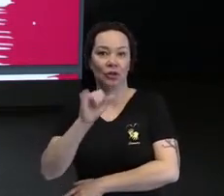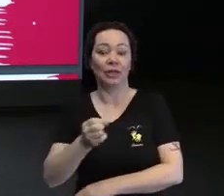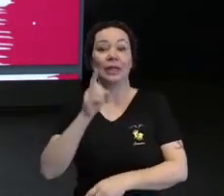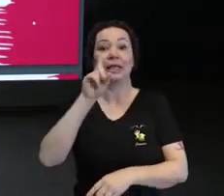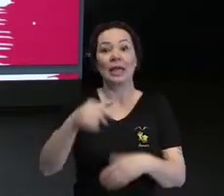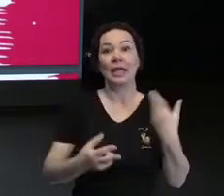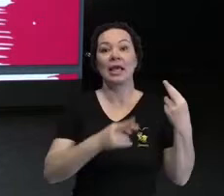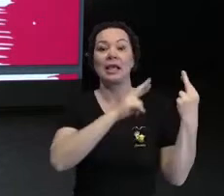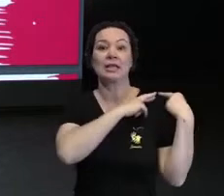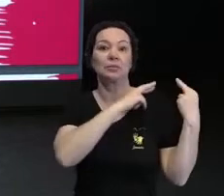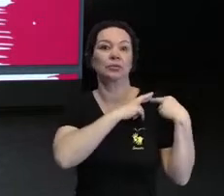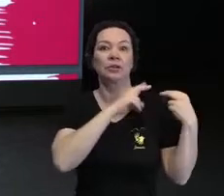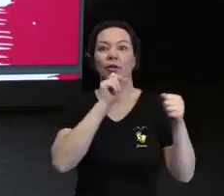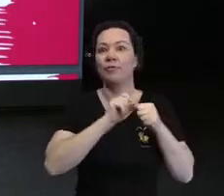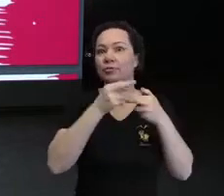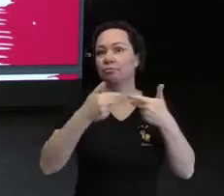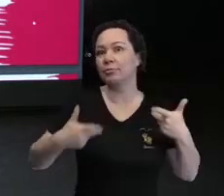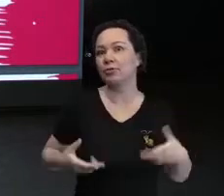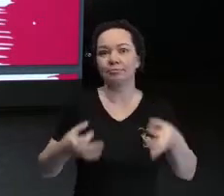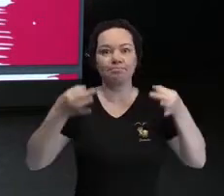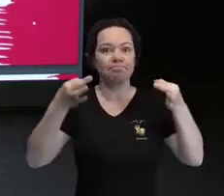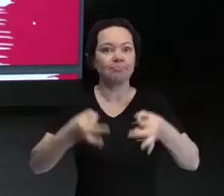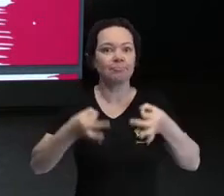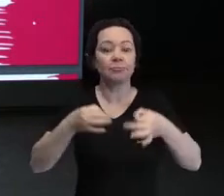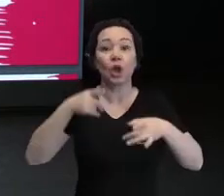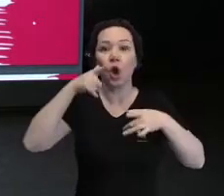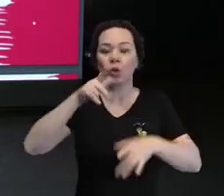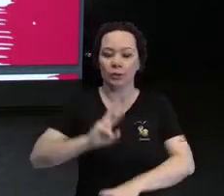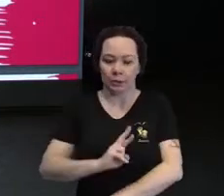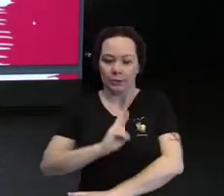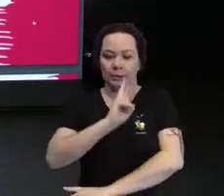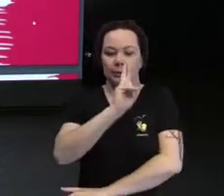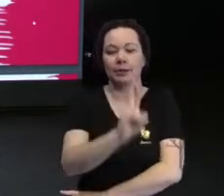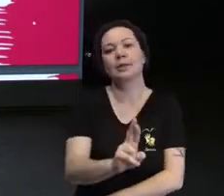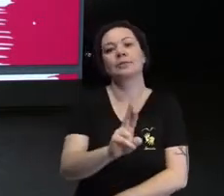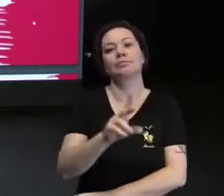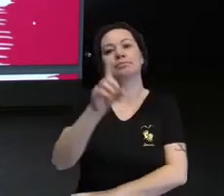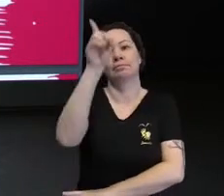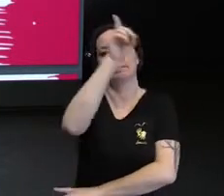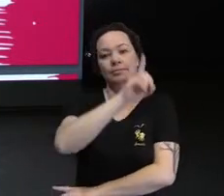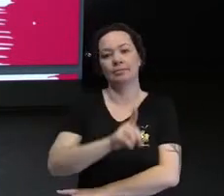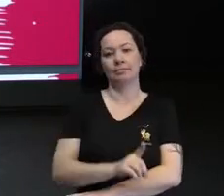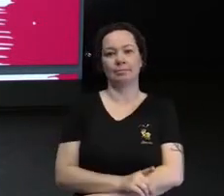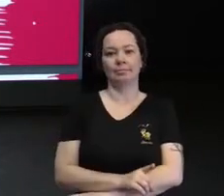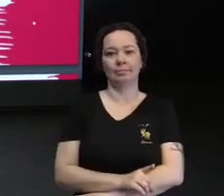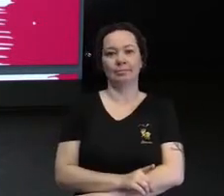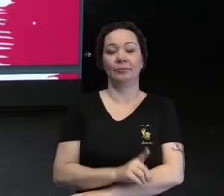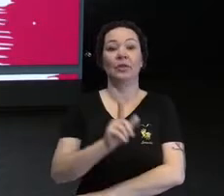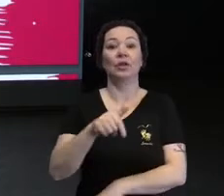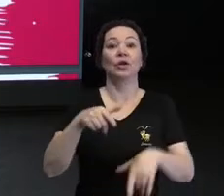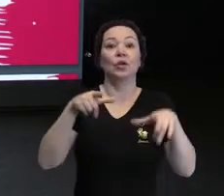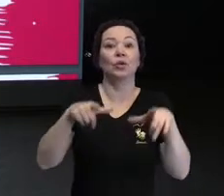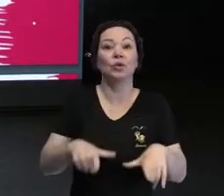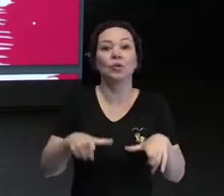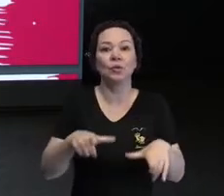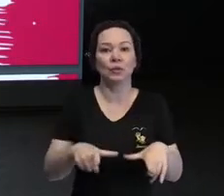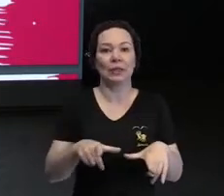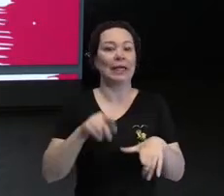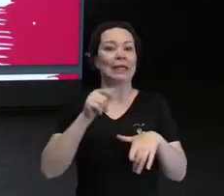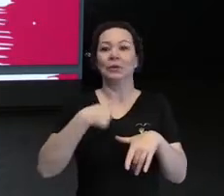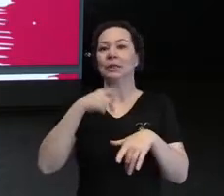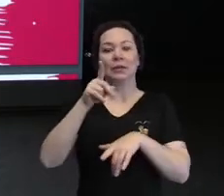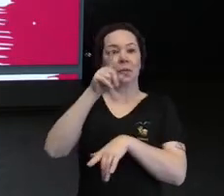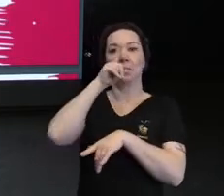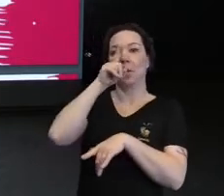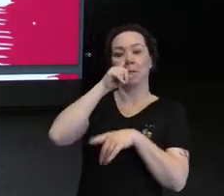algo à altura e que represente as pessoas com deficiência. Então eu tô num lugar de falar não de mãe,